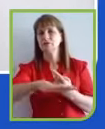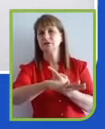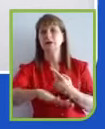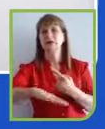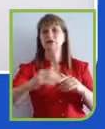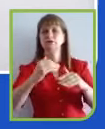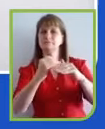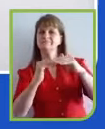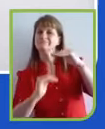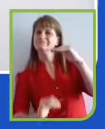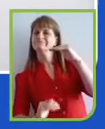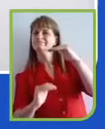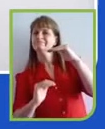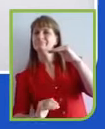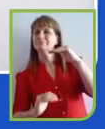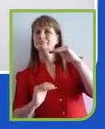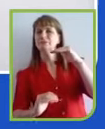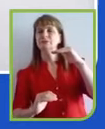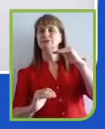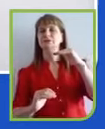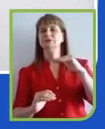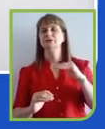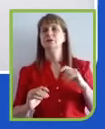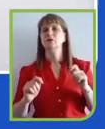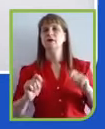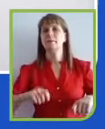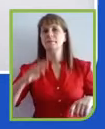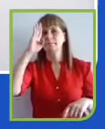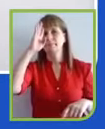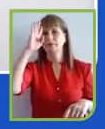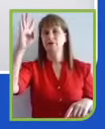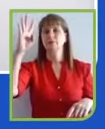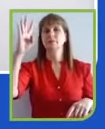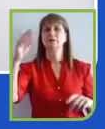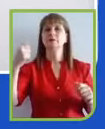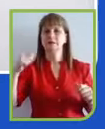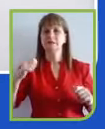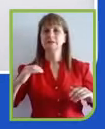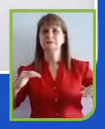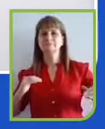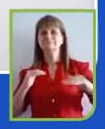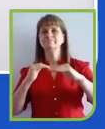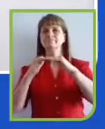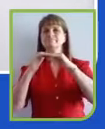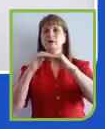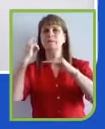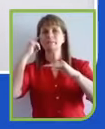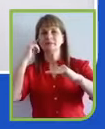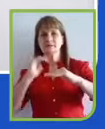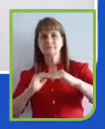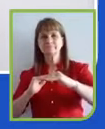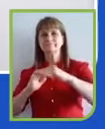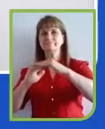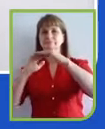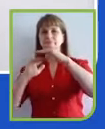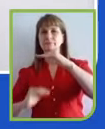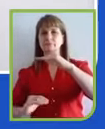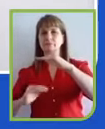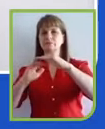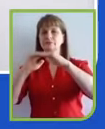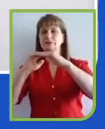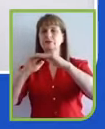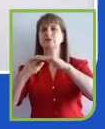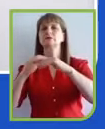A gente não consegue, não conseguiremos equacionar esse grande problema, hoje ou até 2030, nos